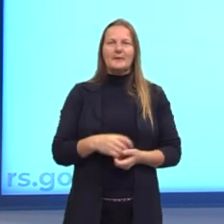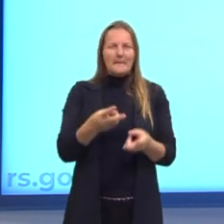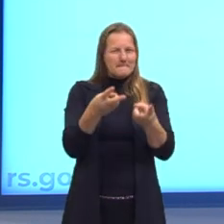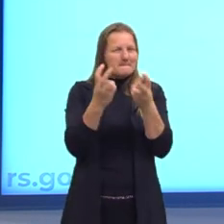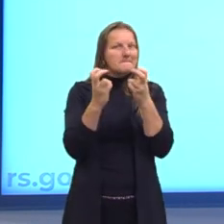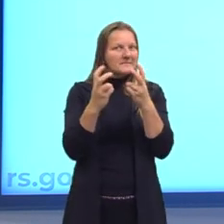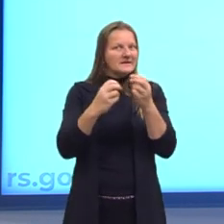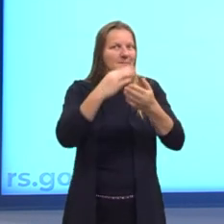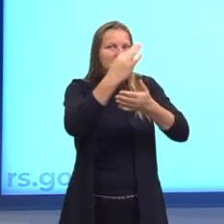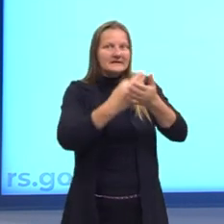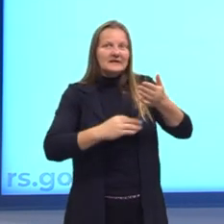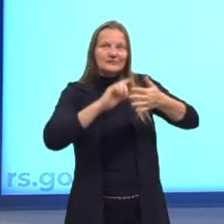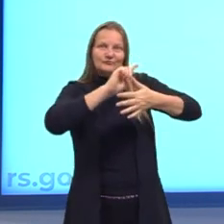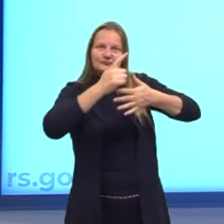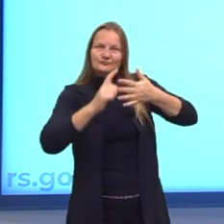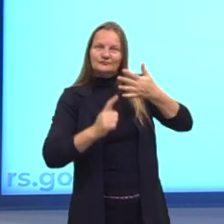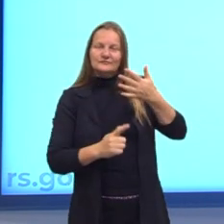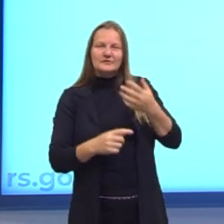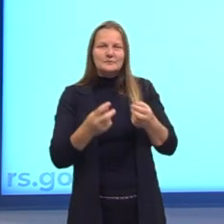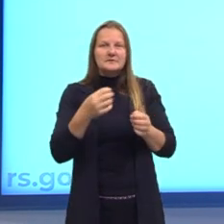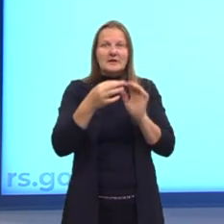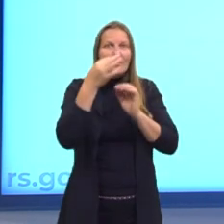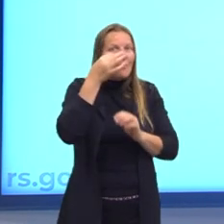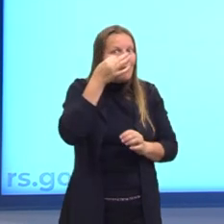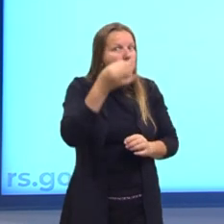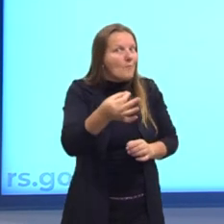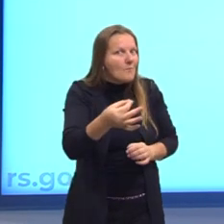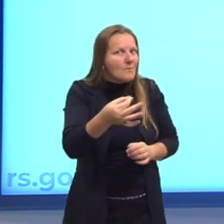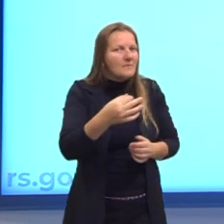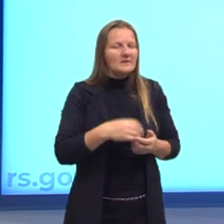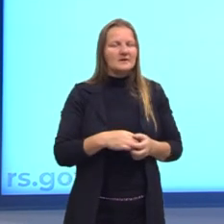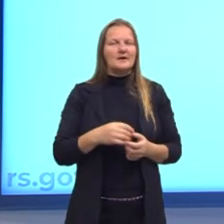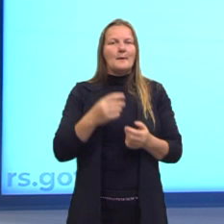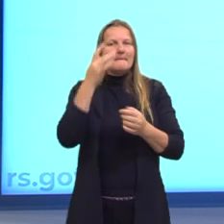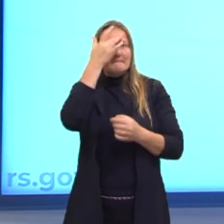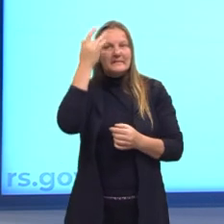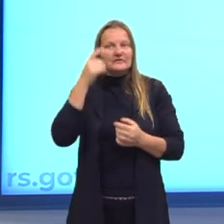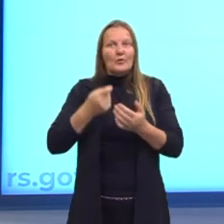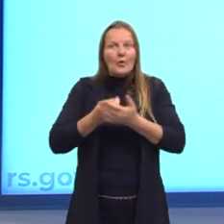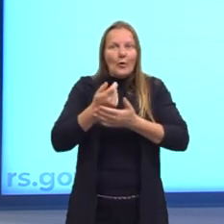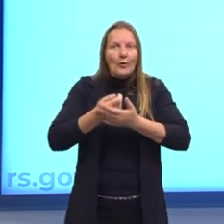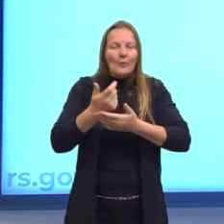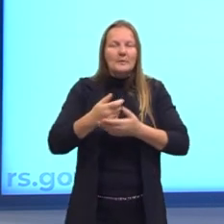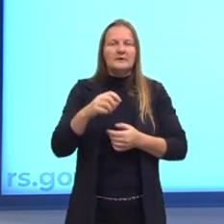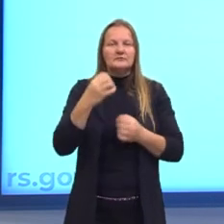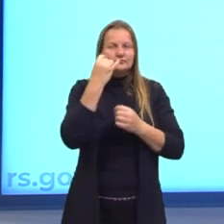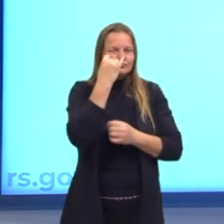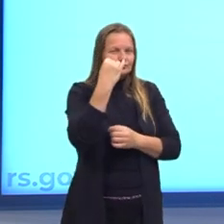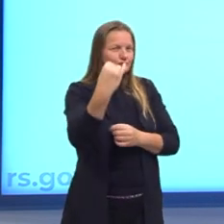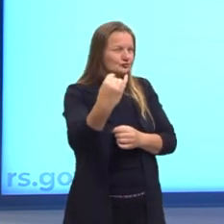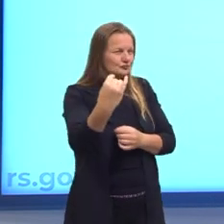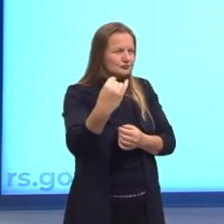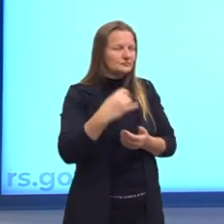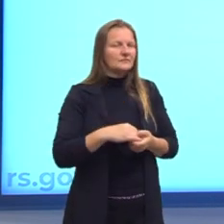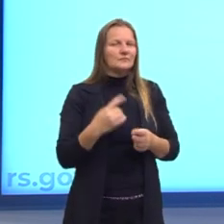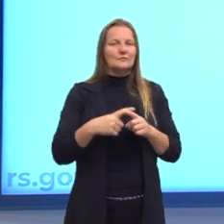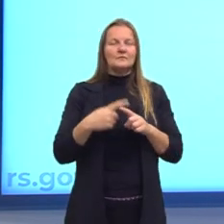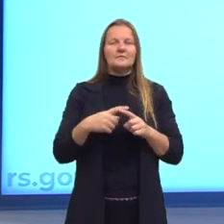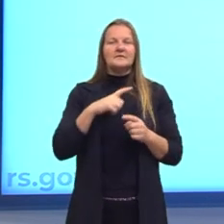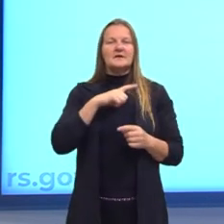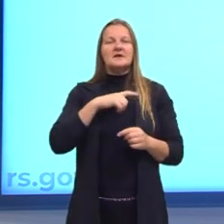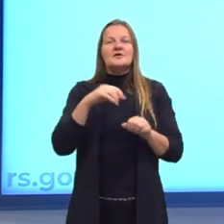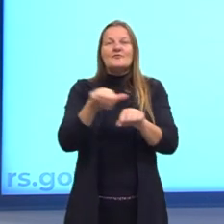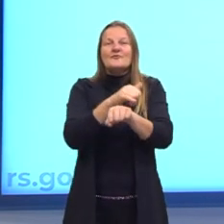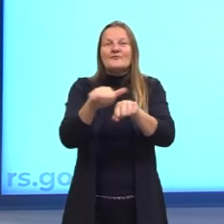tipos de texto tem como intuito chamar a atenção do consumidor e, portanto, eles são atrativos. São